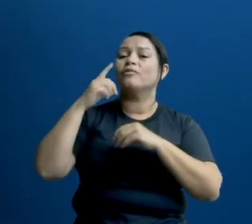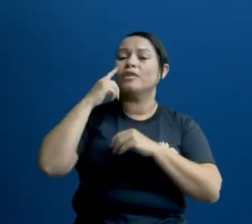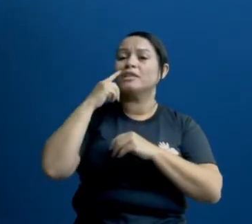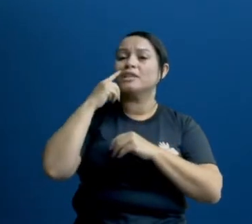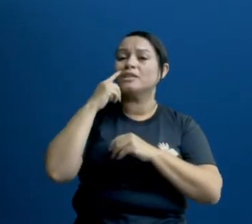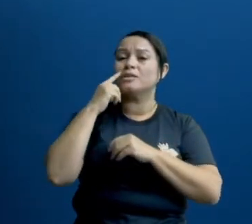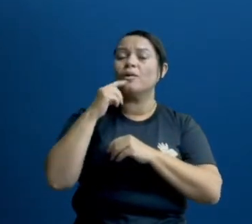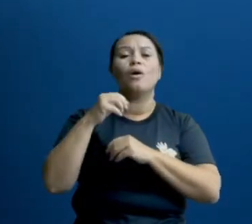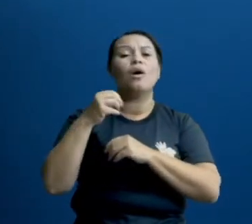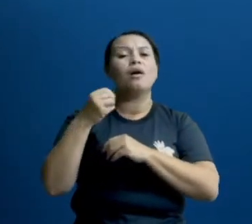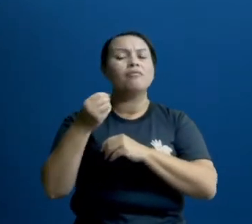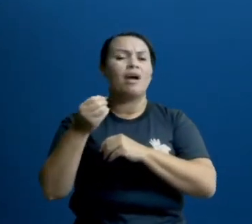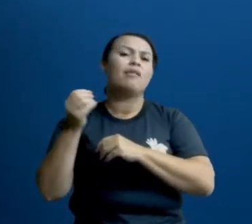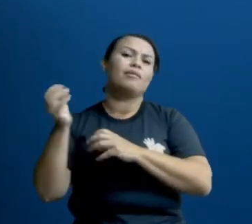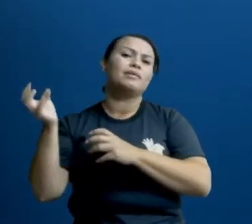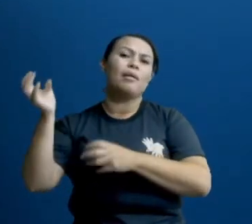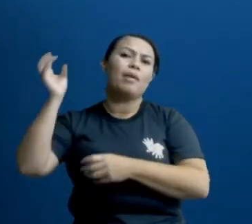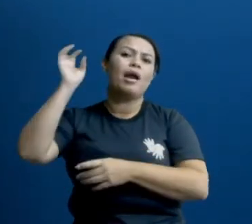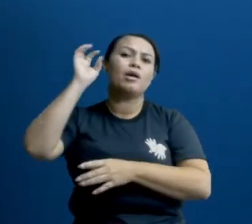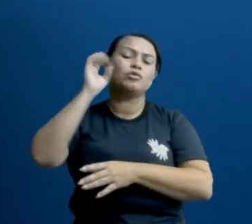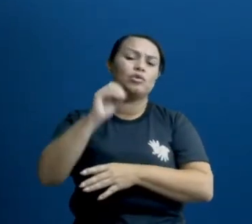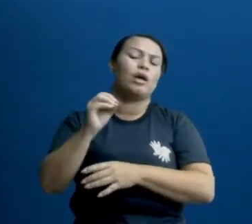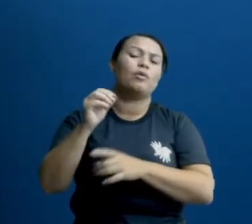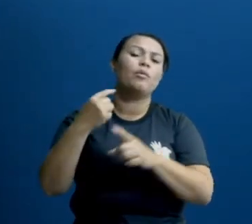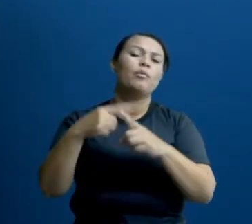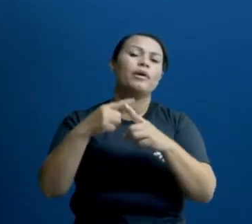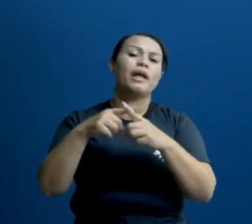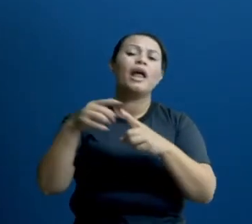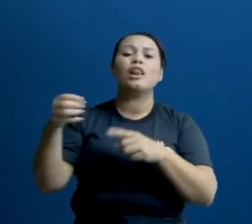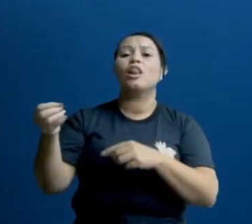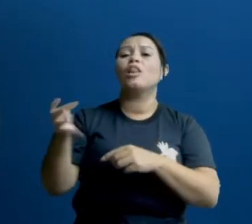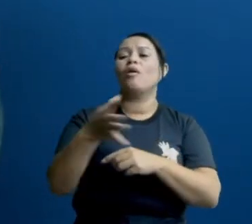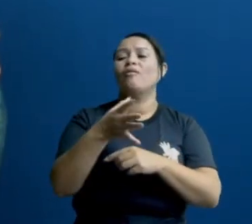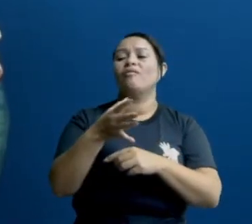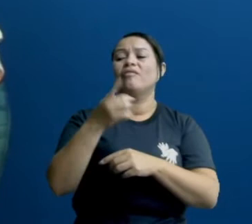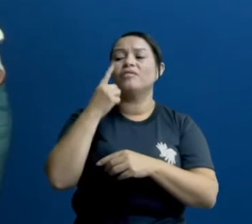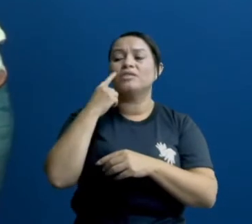zero. Então, vai voltar para a posição de Lua nova, certo?